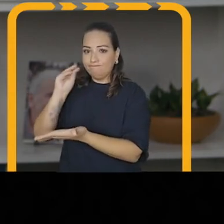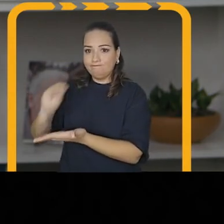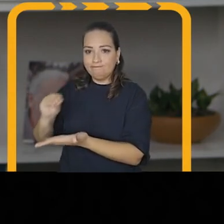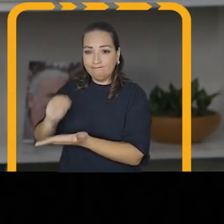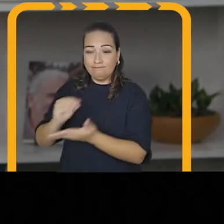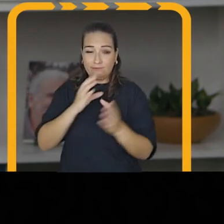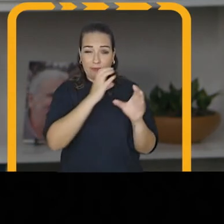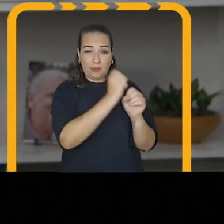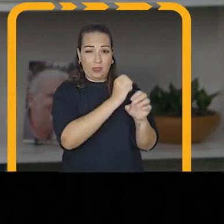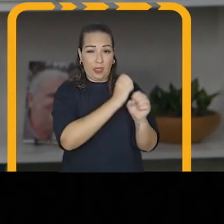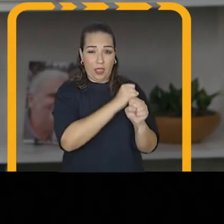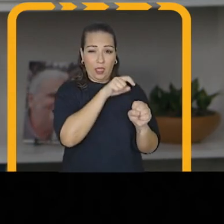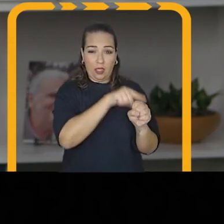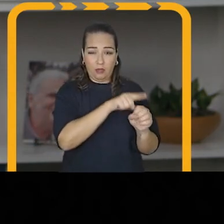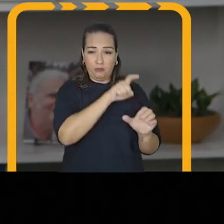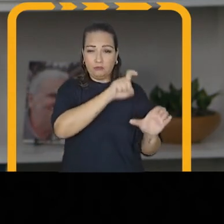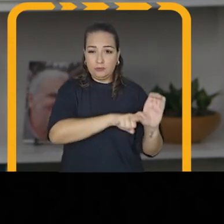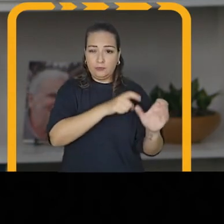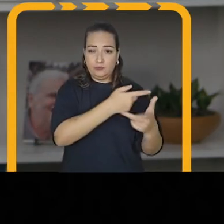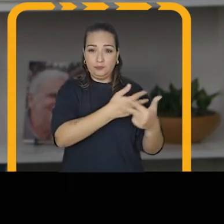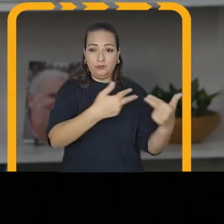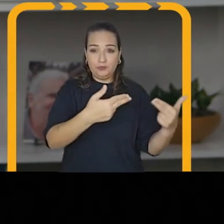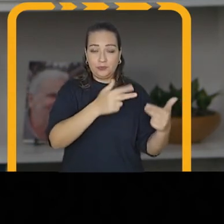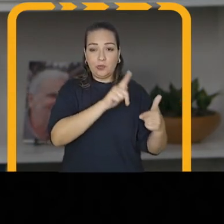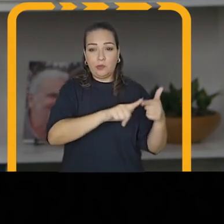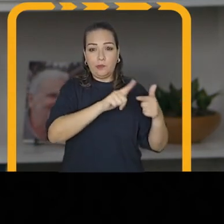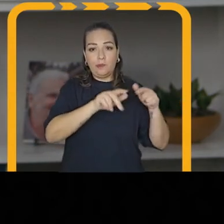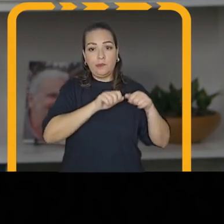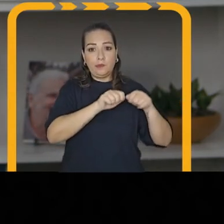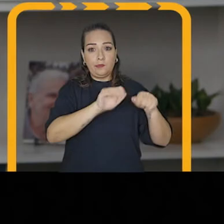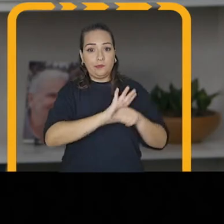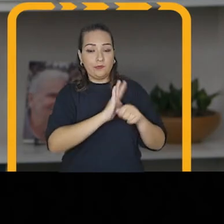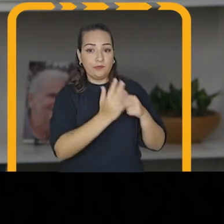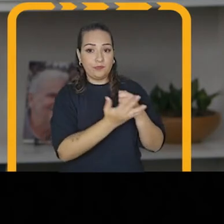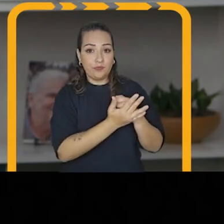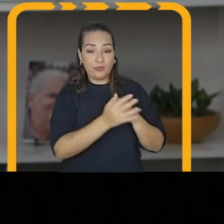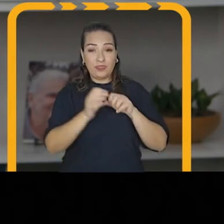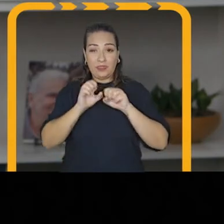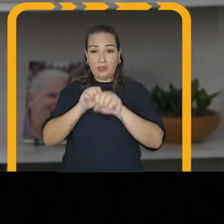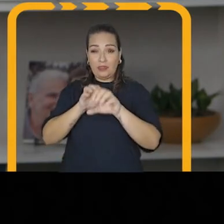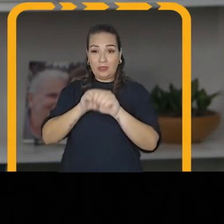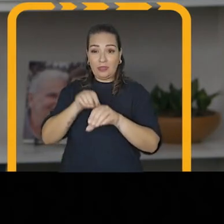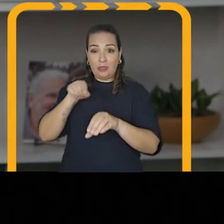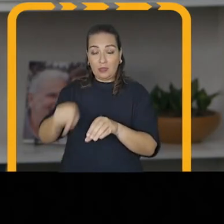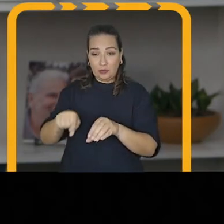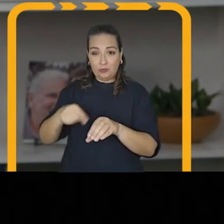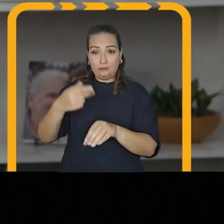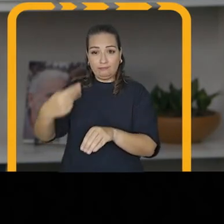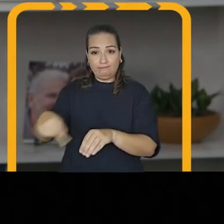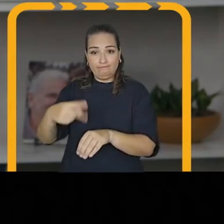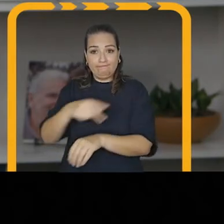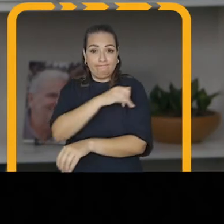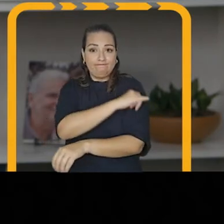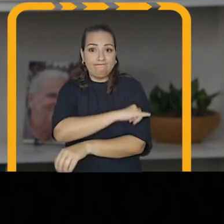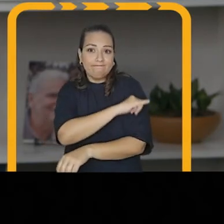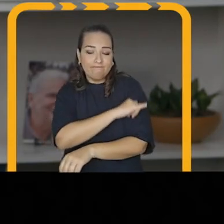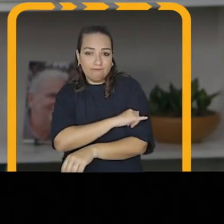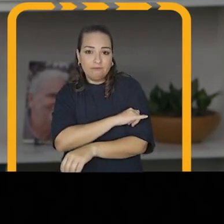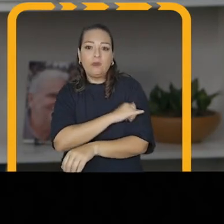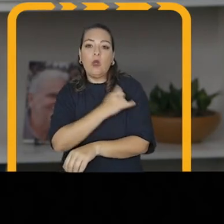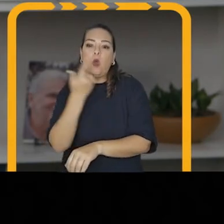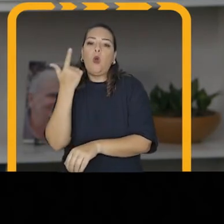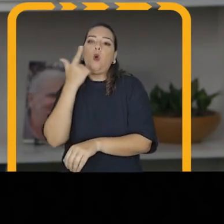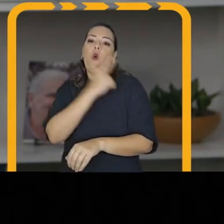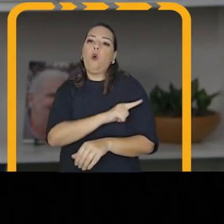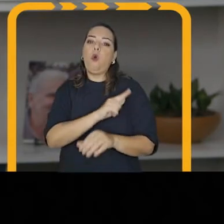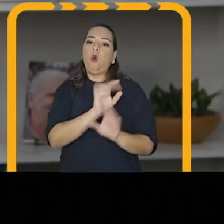do município no vermelho e os efeitos danosos da pandemia. A educação no Rio sentiu muito esse impacto. Mas a gente conseguiu